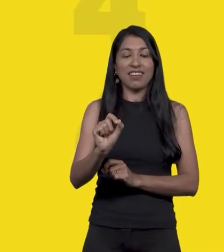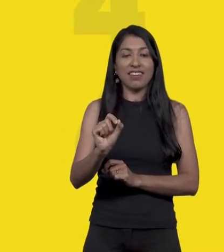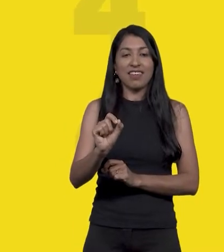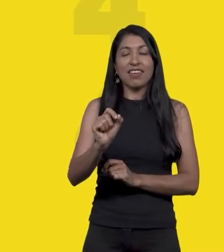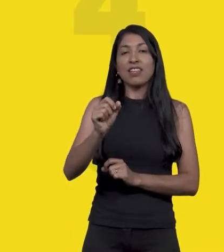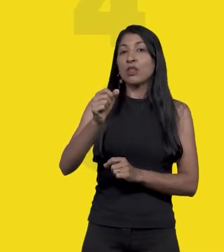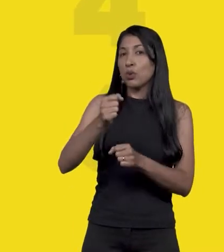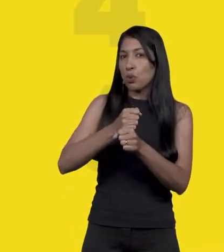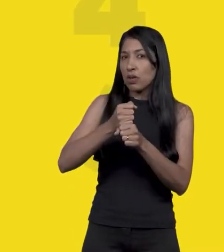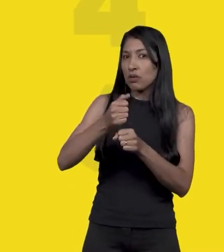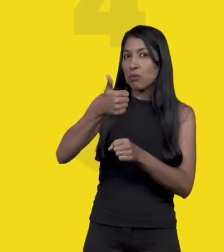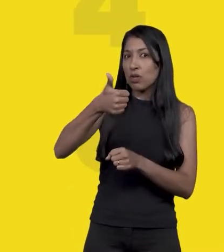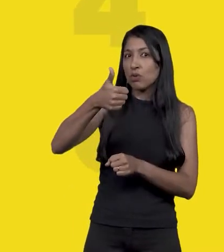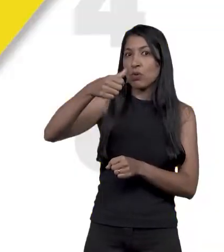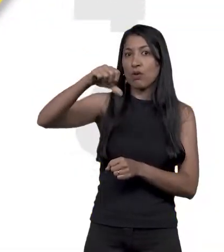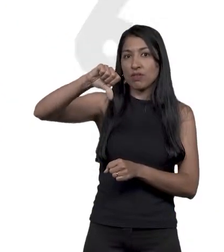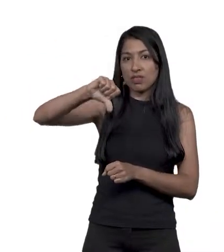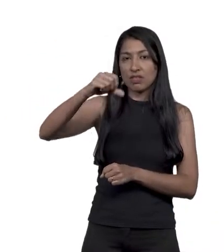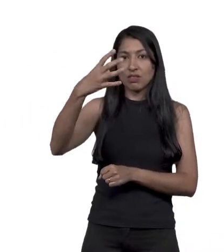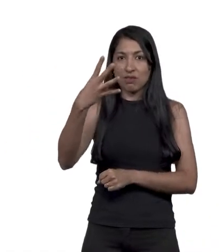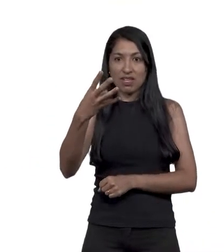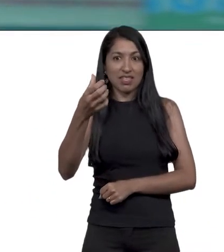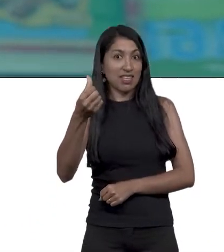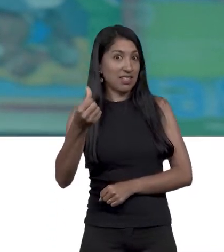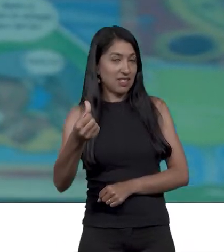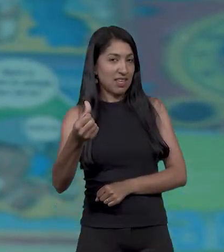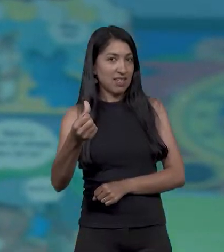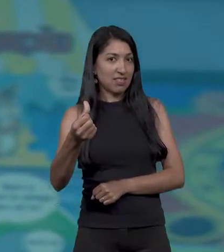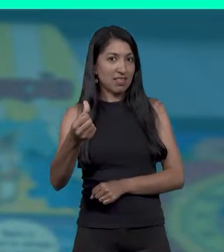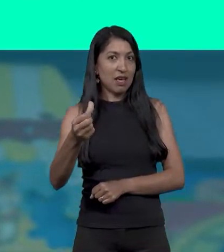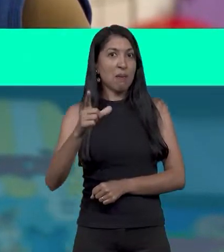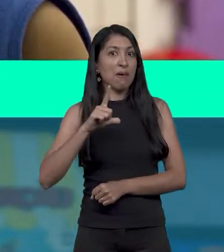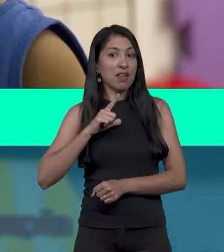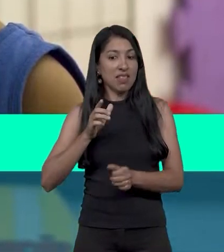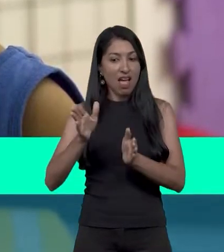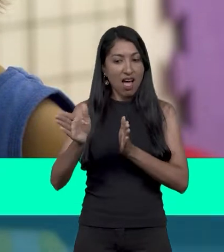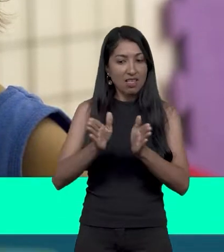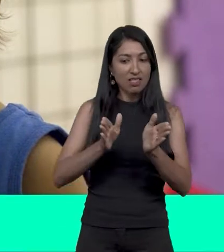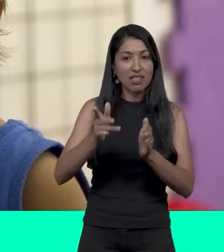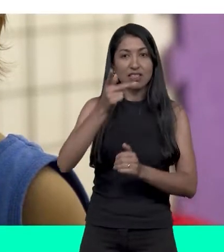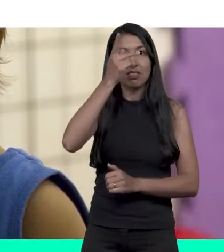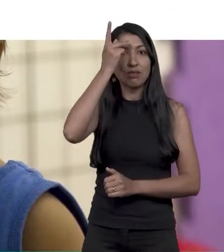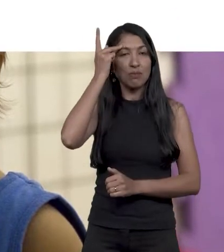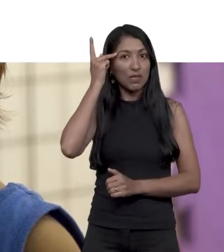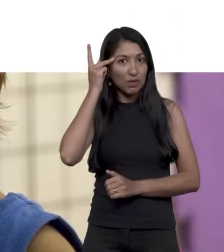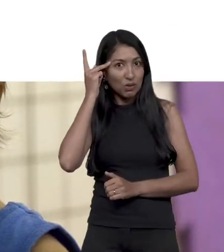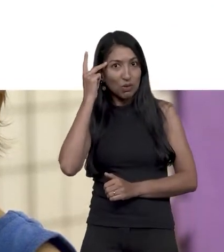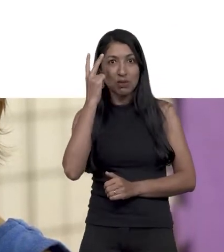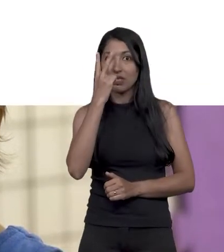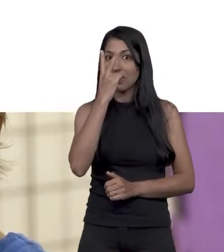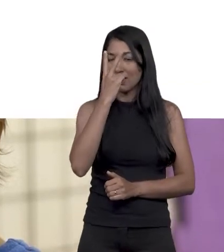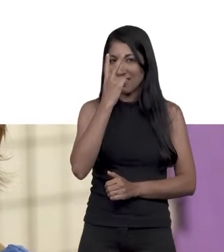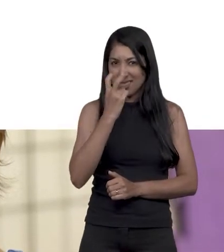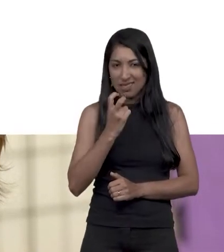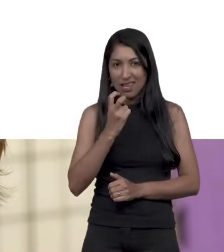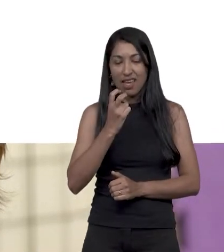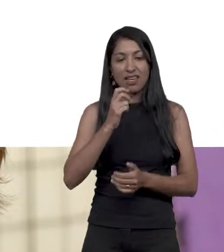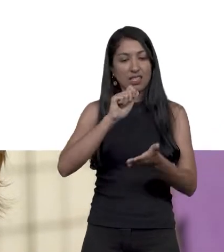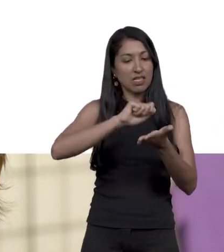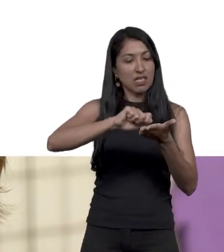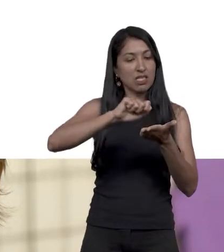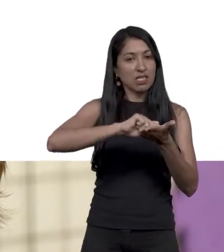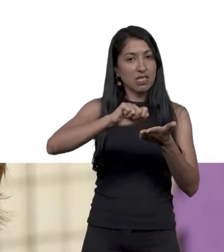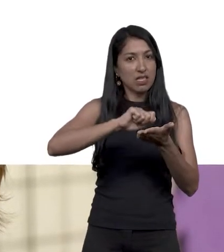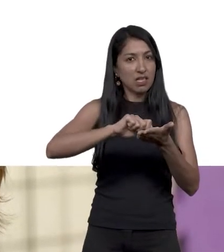1946 para facilitar o acesso de pessoas cegas ao sistema de